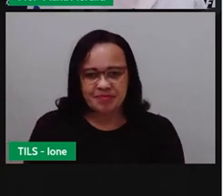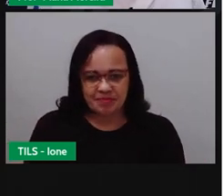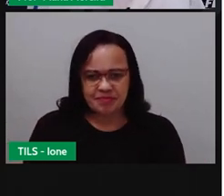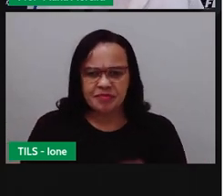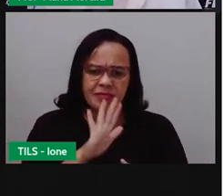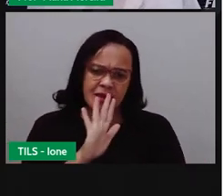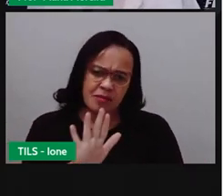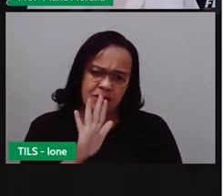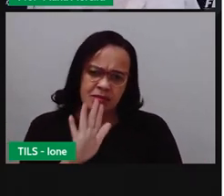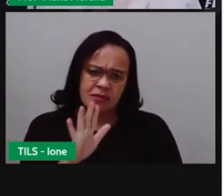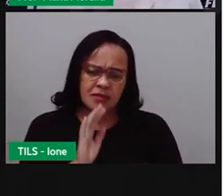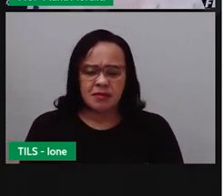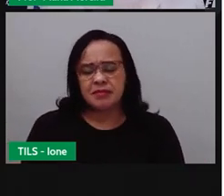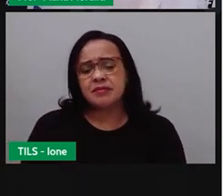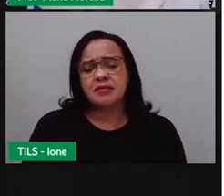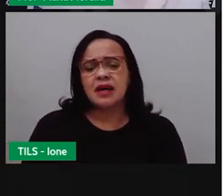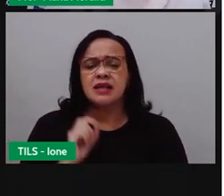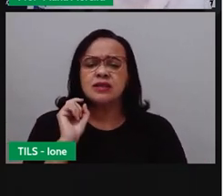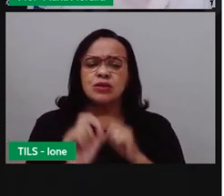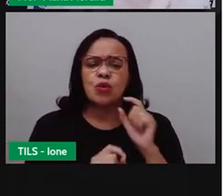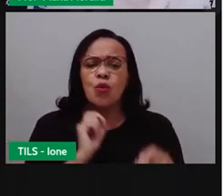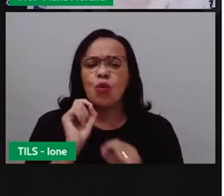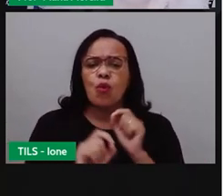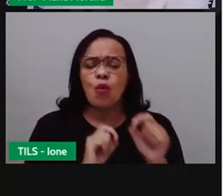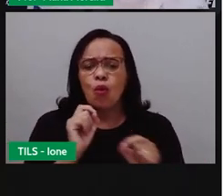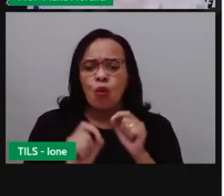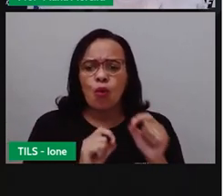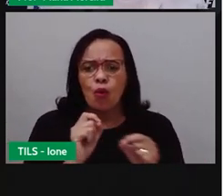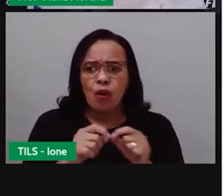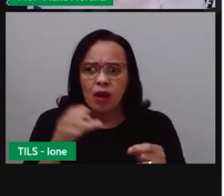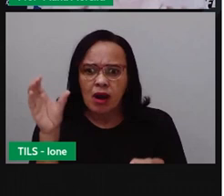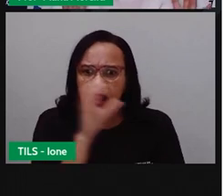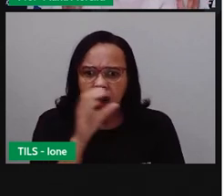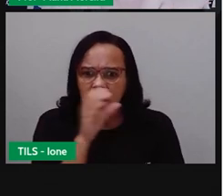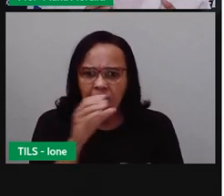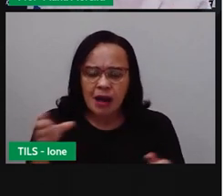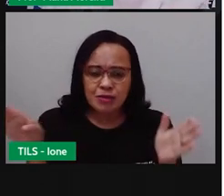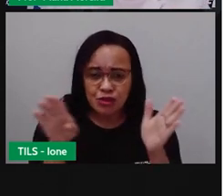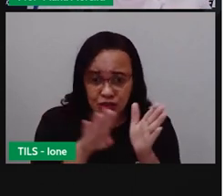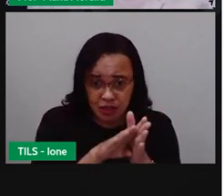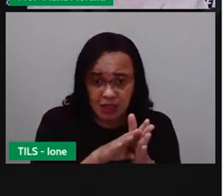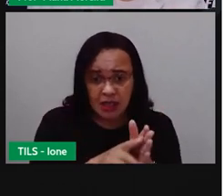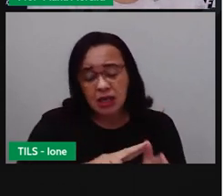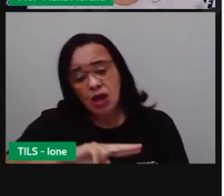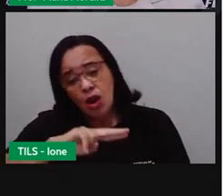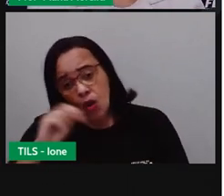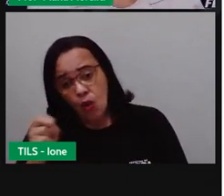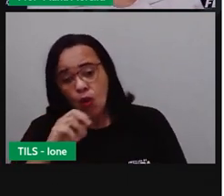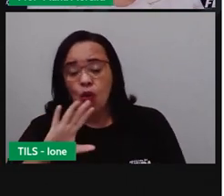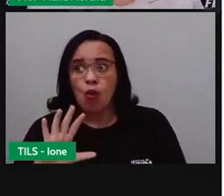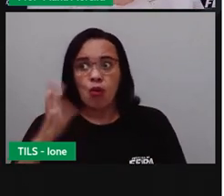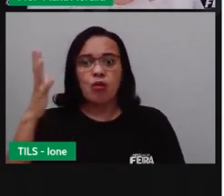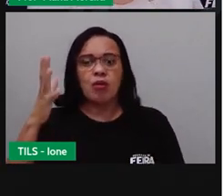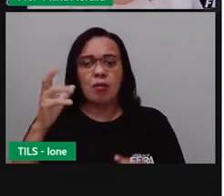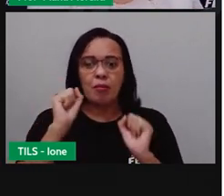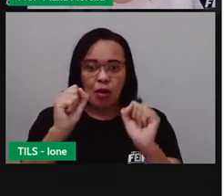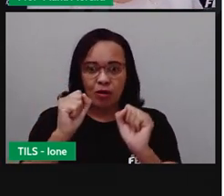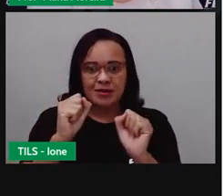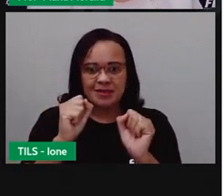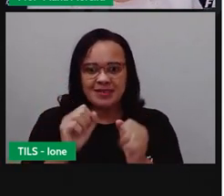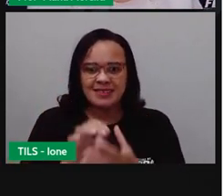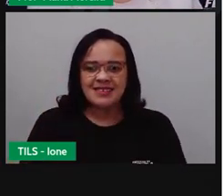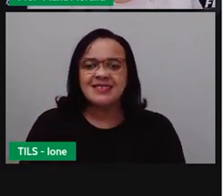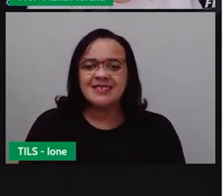será que é sempre assim, com tamanha agilidade ou será que acontece alguma coisa aí no meio do caminho? Né?